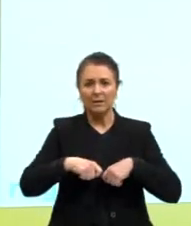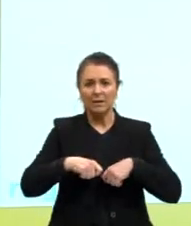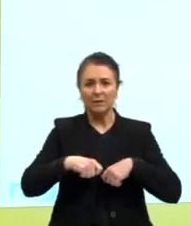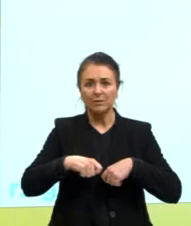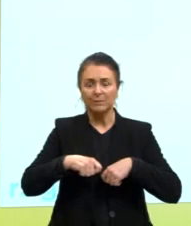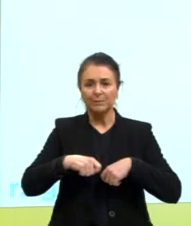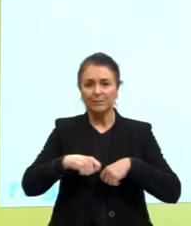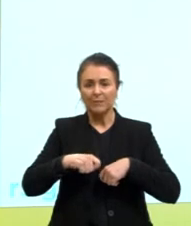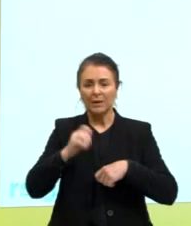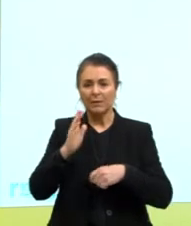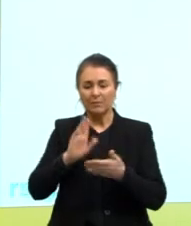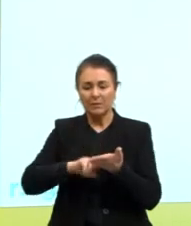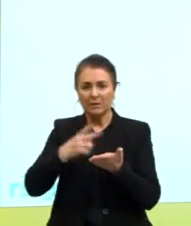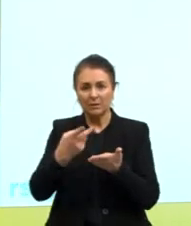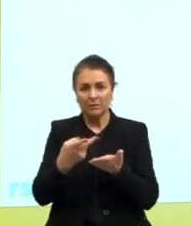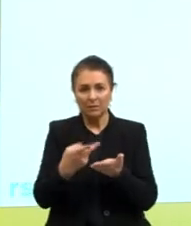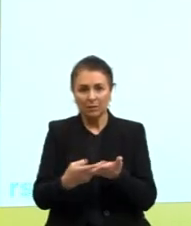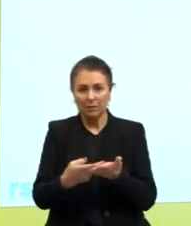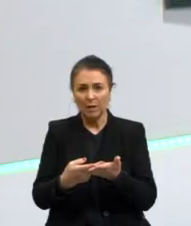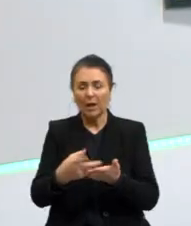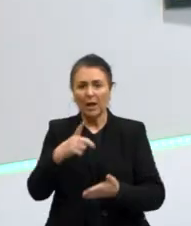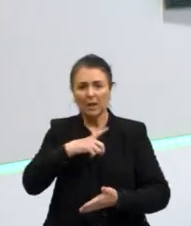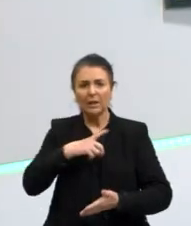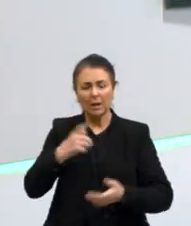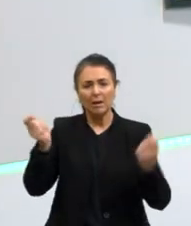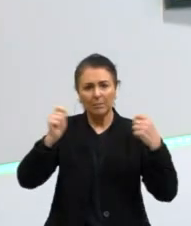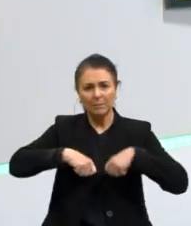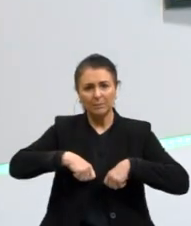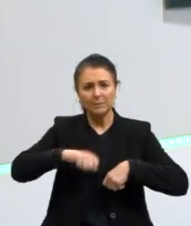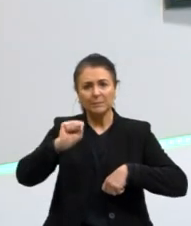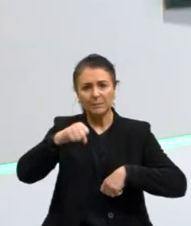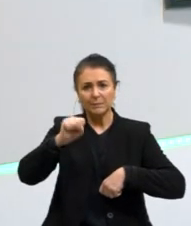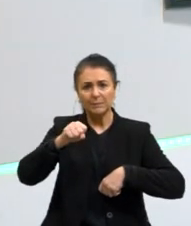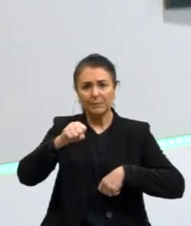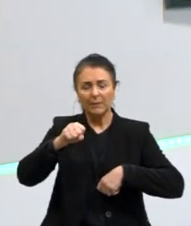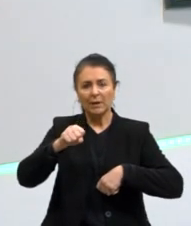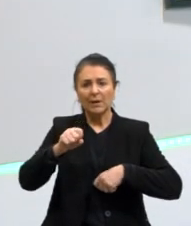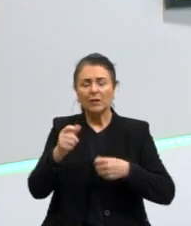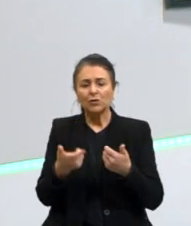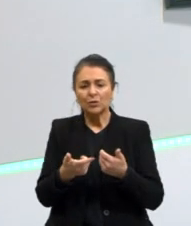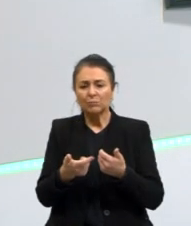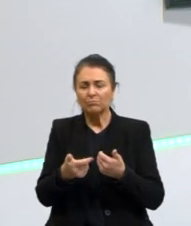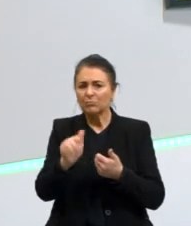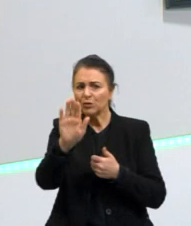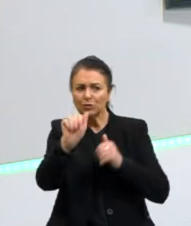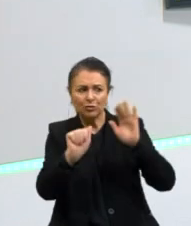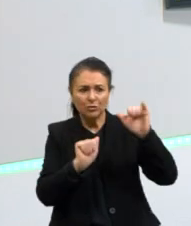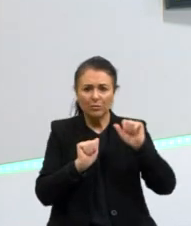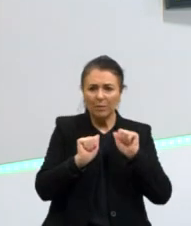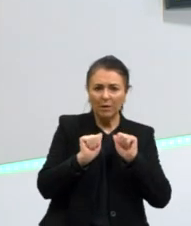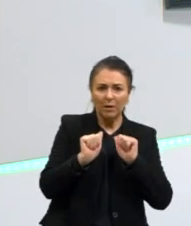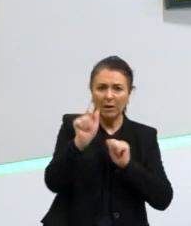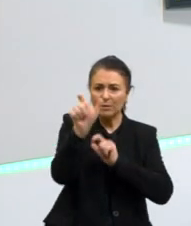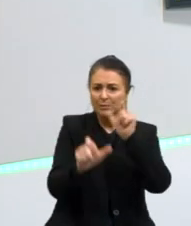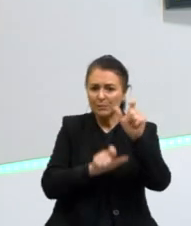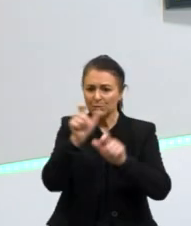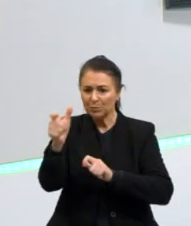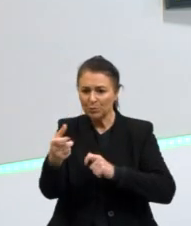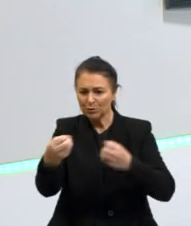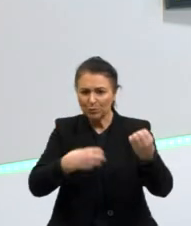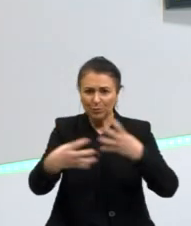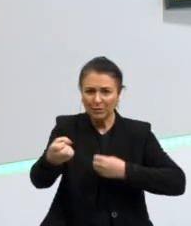diretamente, poderosa virtude, mas o que quer dizer é a capacidade de convocar, concentrar pessoas